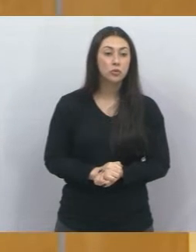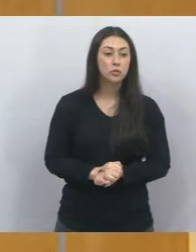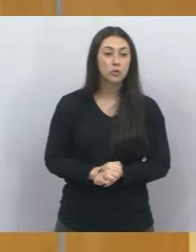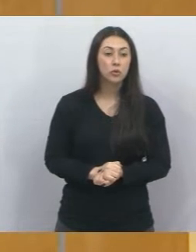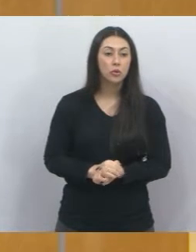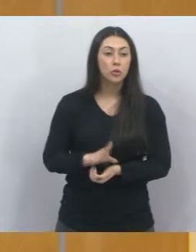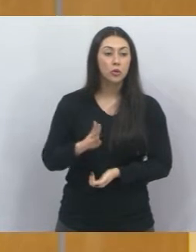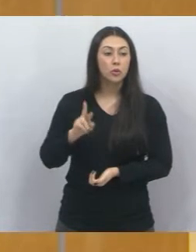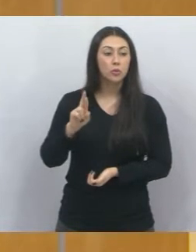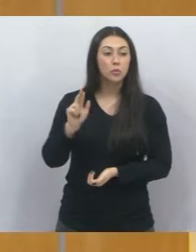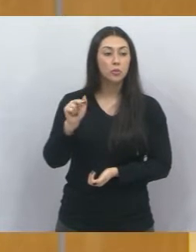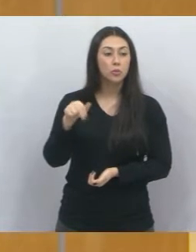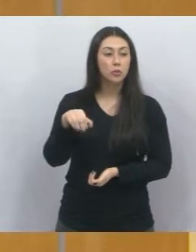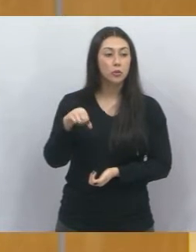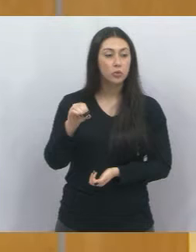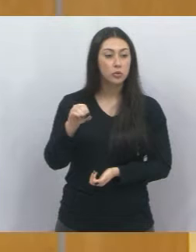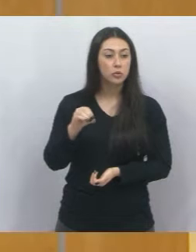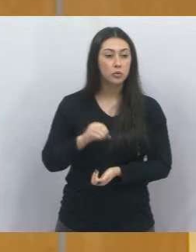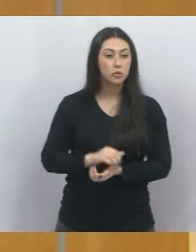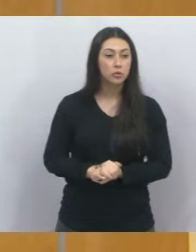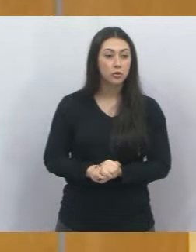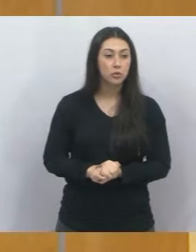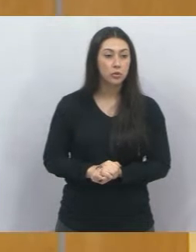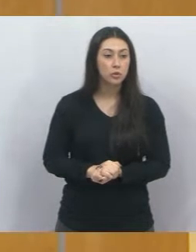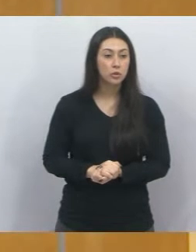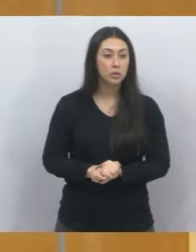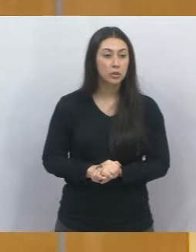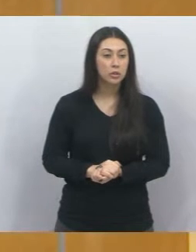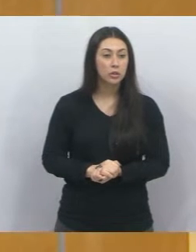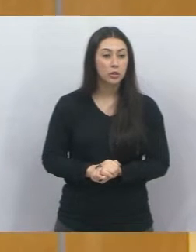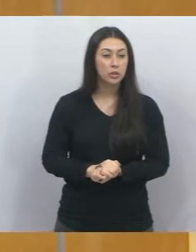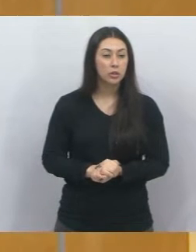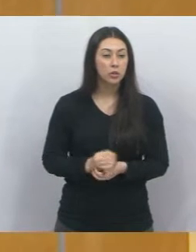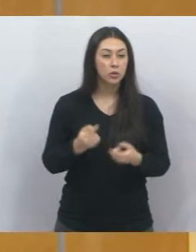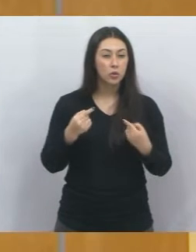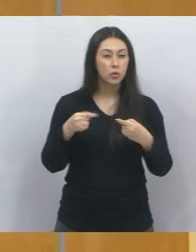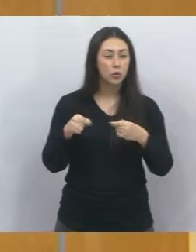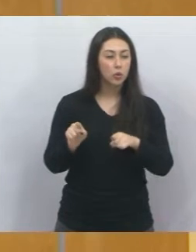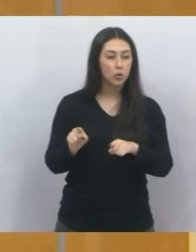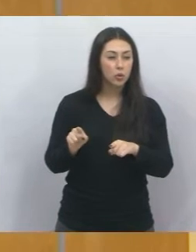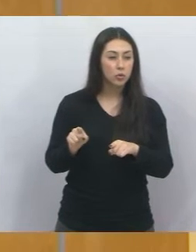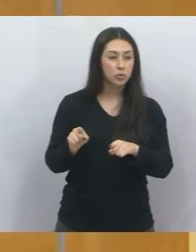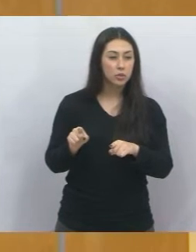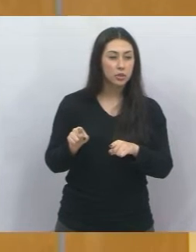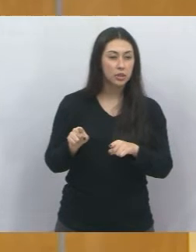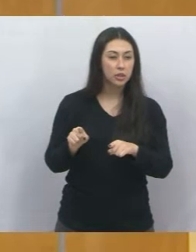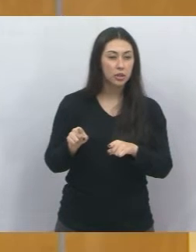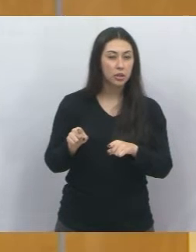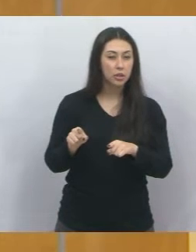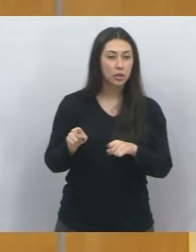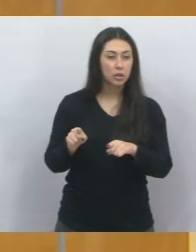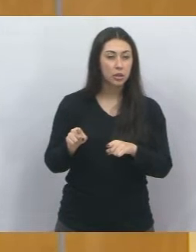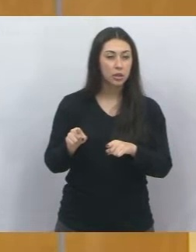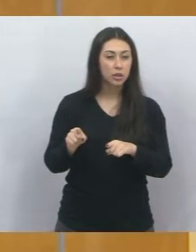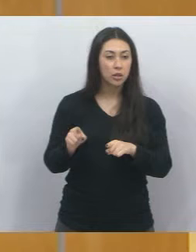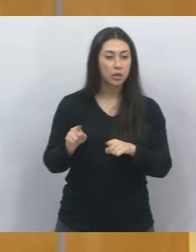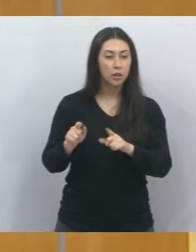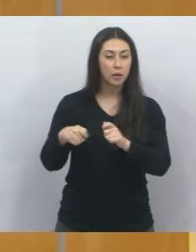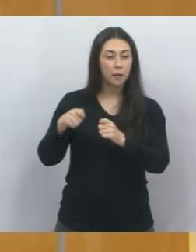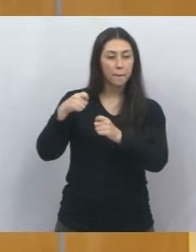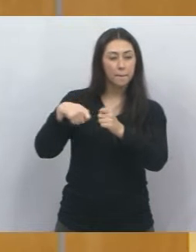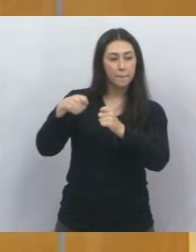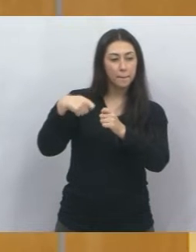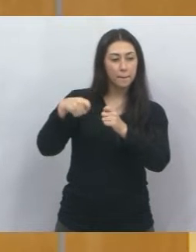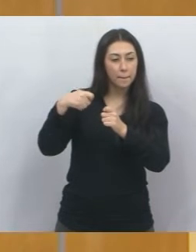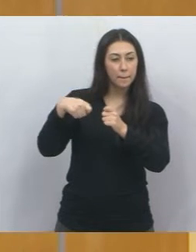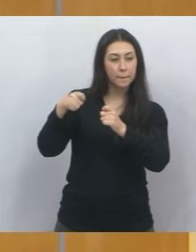Pereira, que estava ali, né, numa causa contra a pesca irregular, né, e